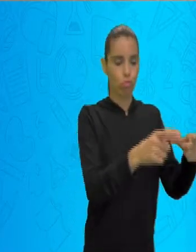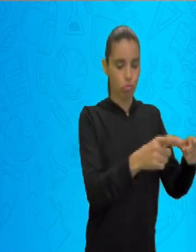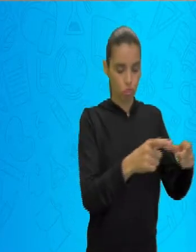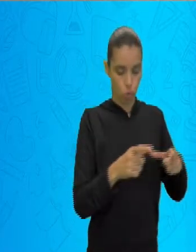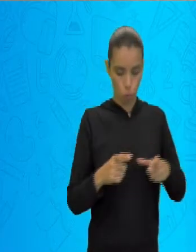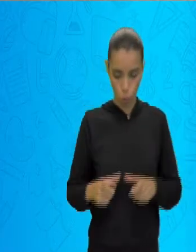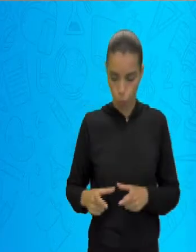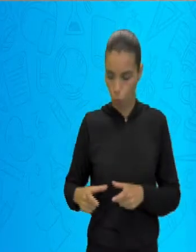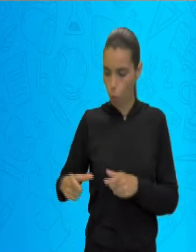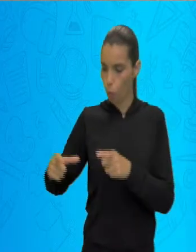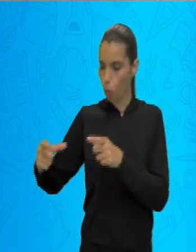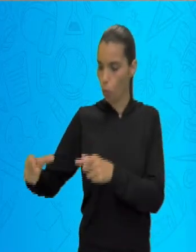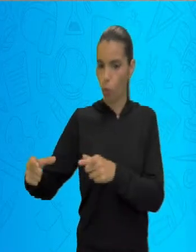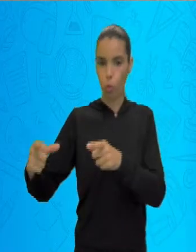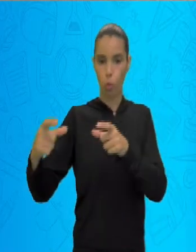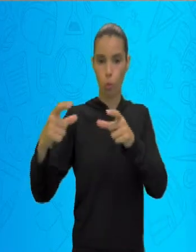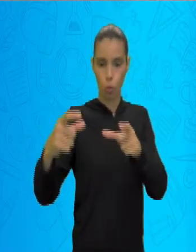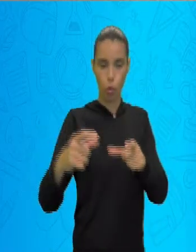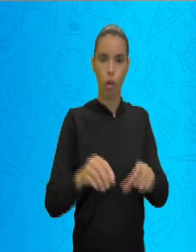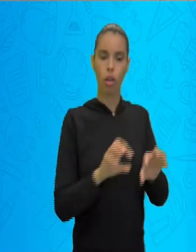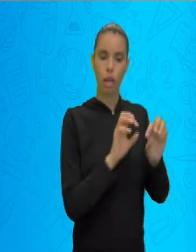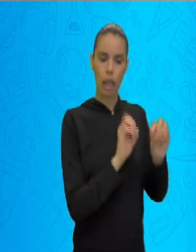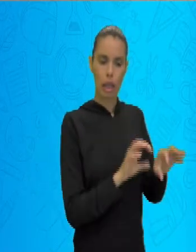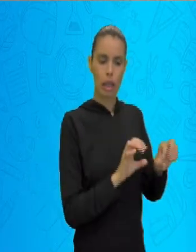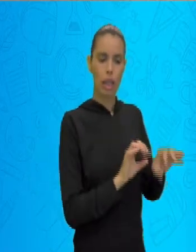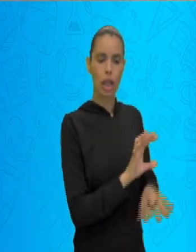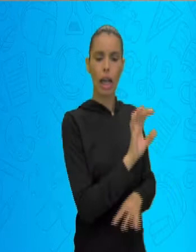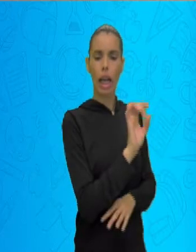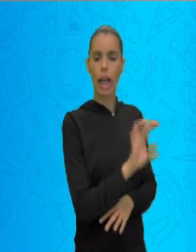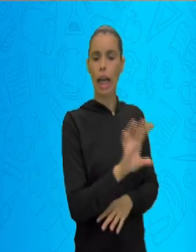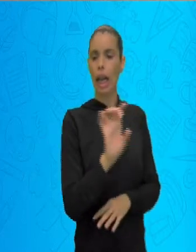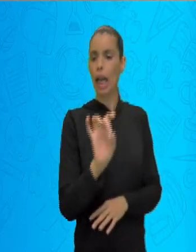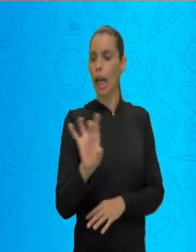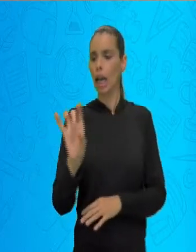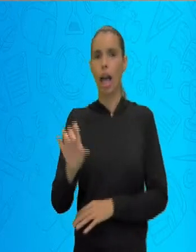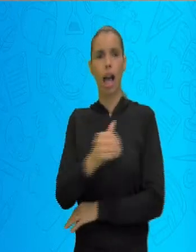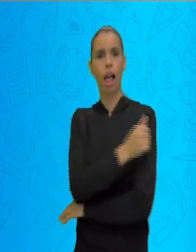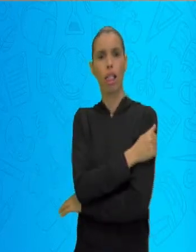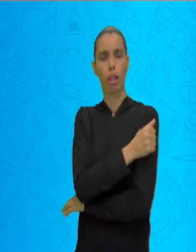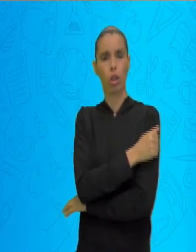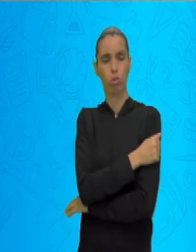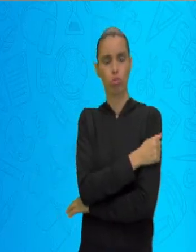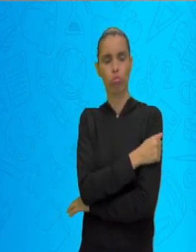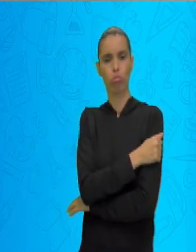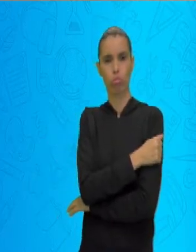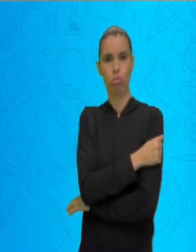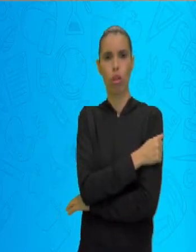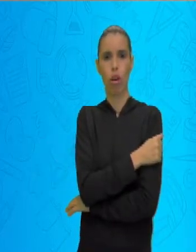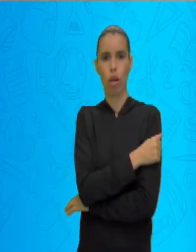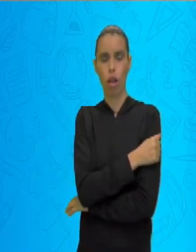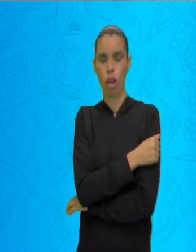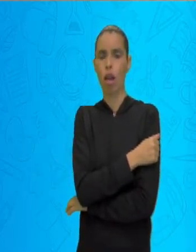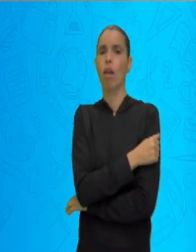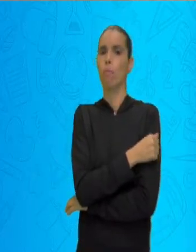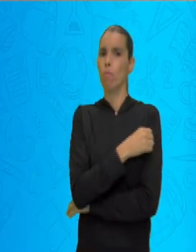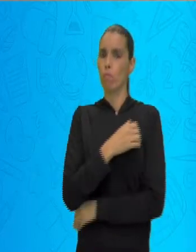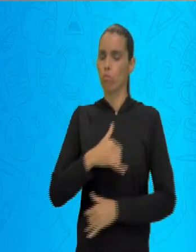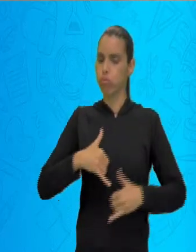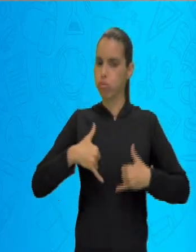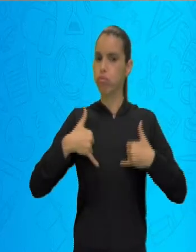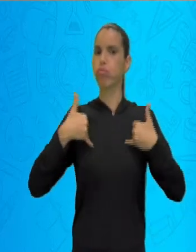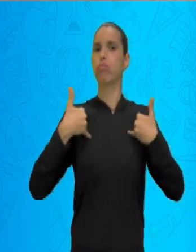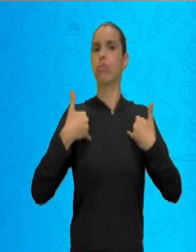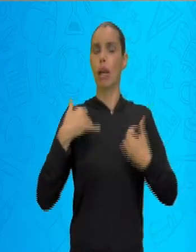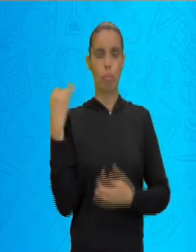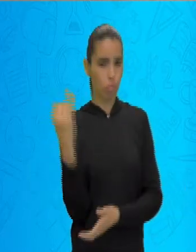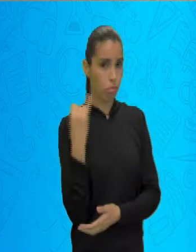o objetivo de ensinar para você isso, é muito grande. Nós vamos ver que as políticas